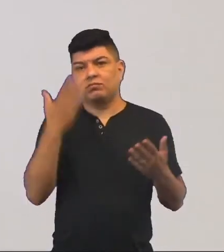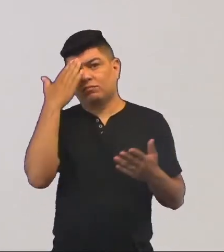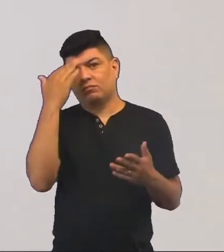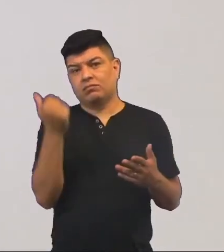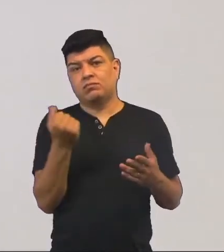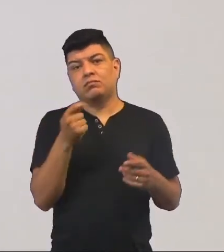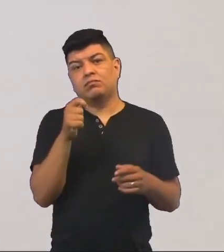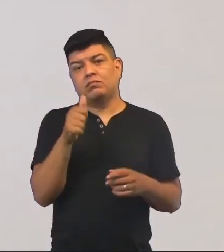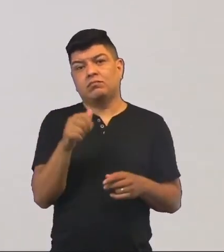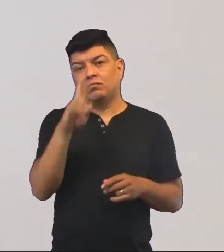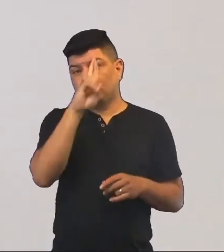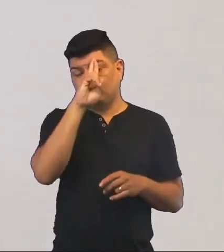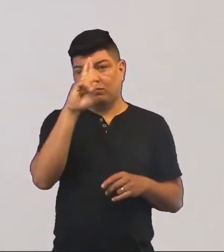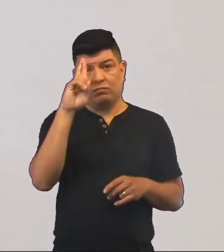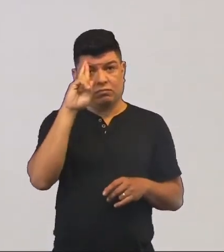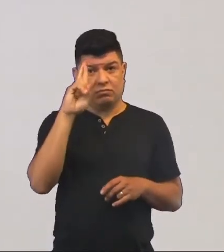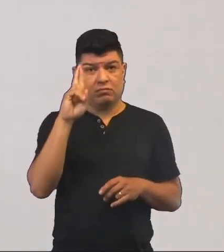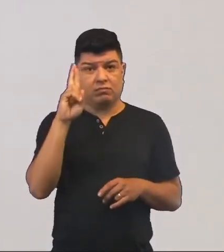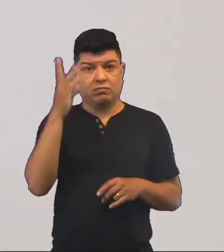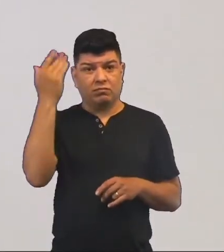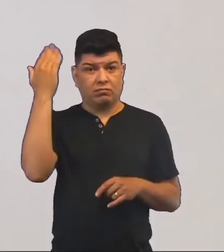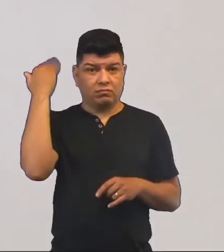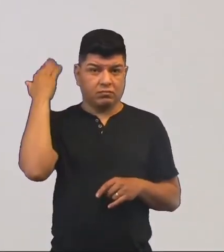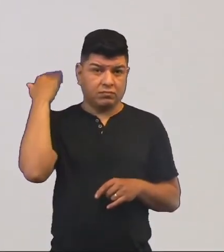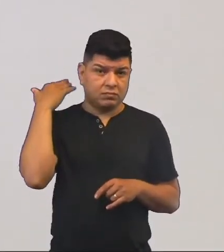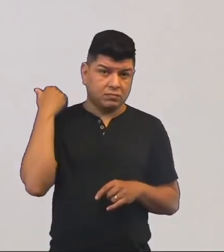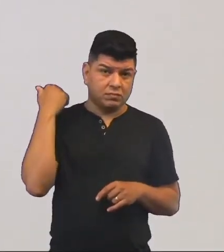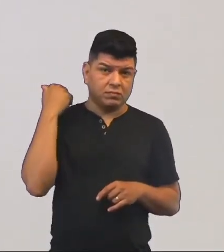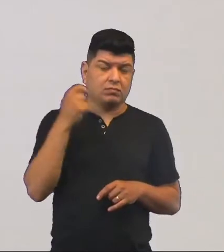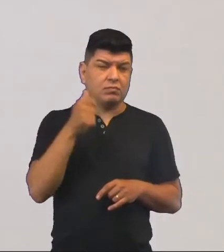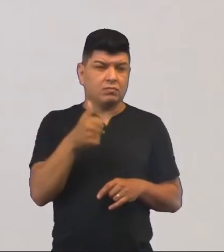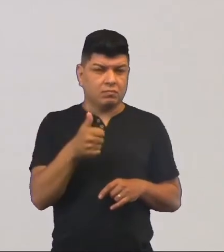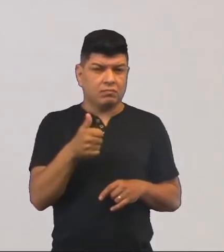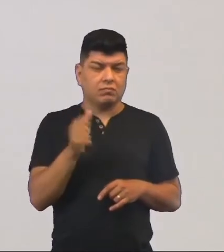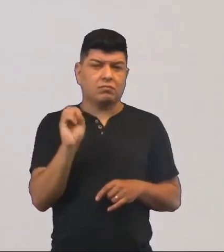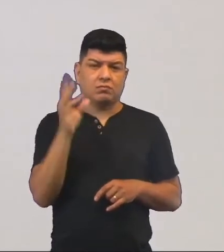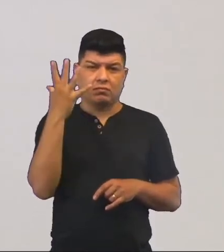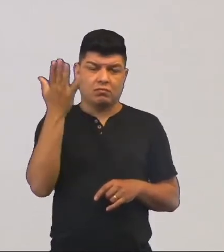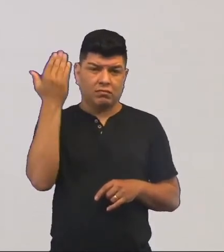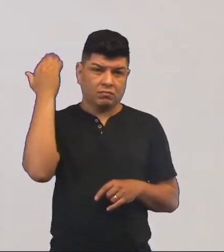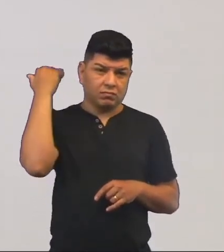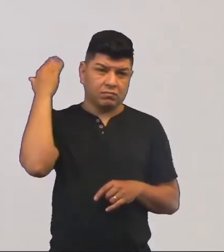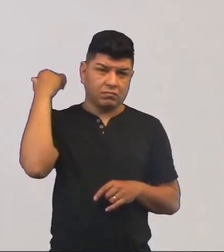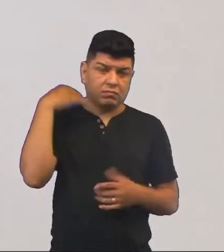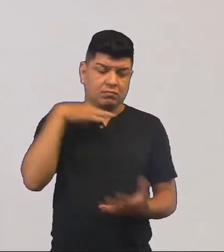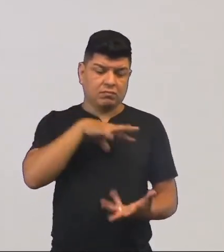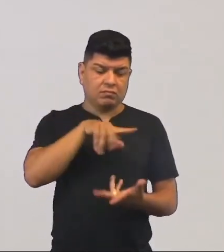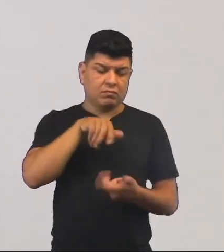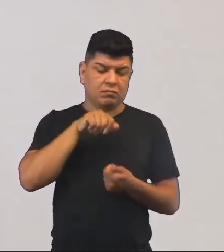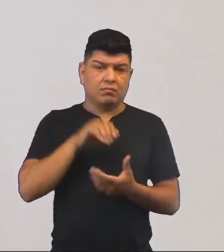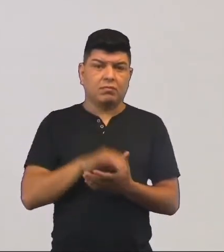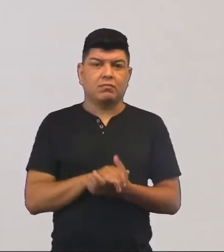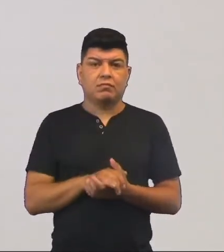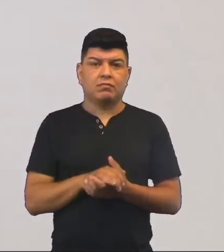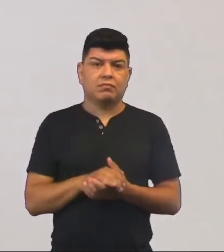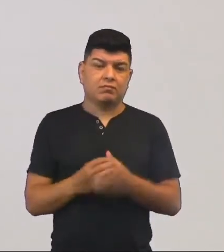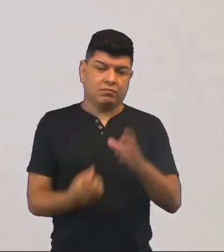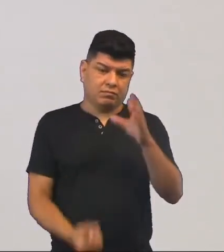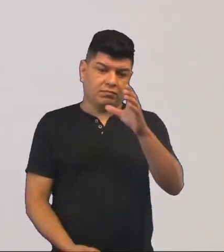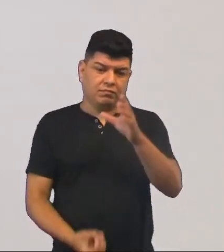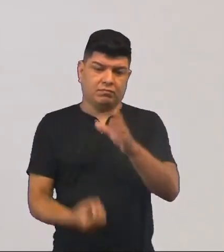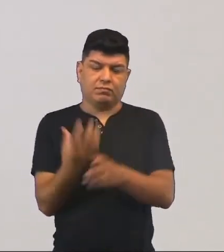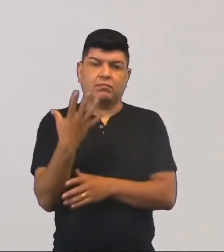sabemos um pouco da história do passado, né? Um pouco do que se passou no decorrer da humanidade. Desde o